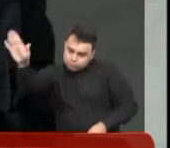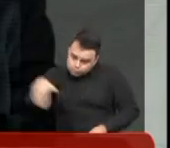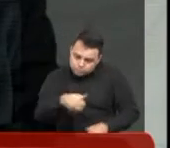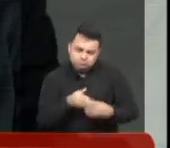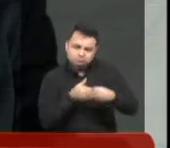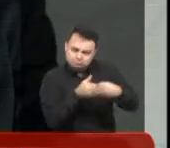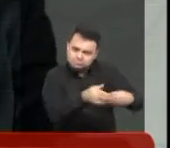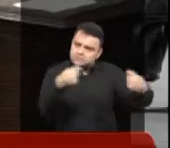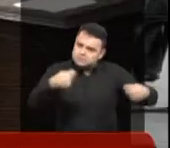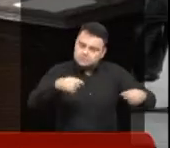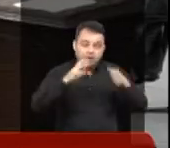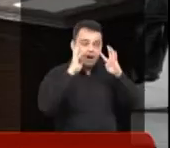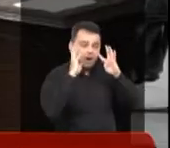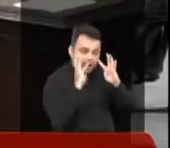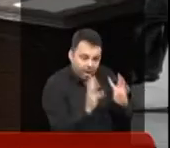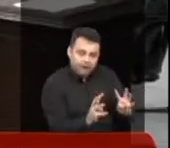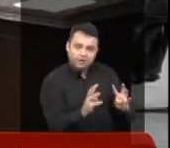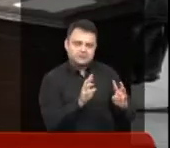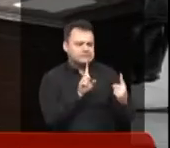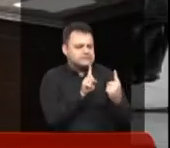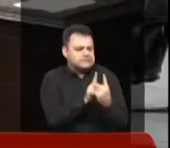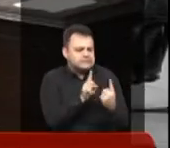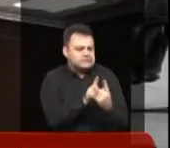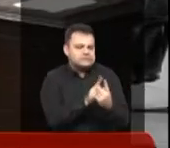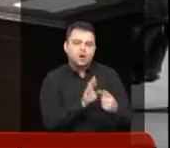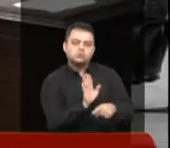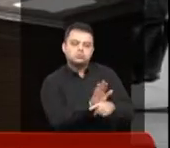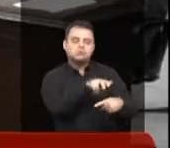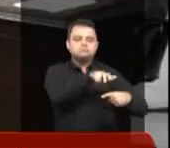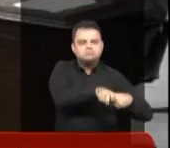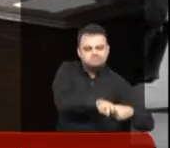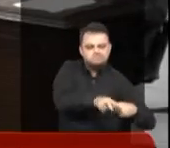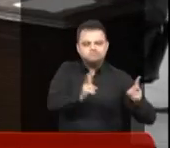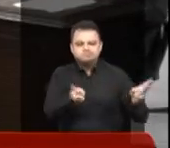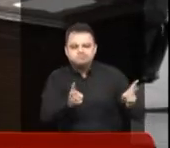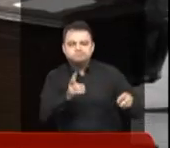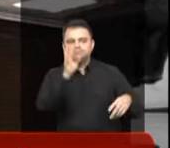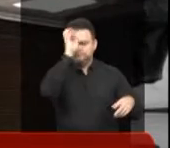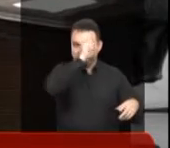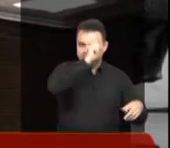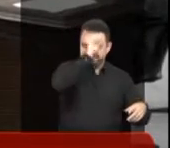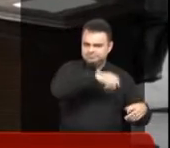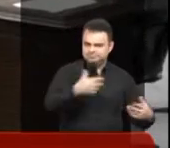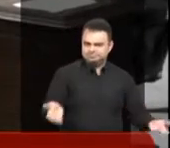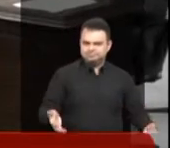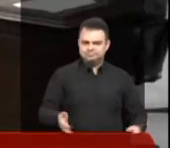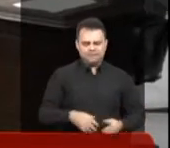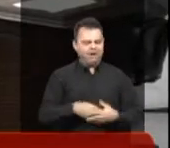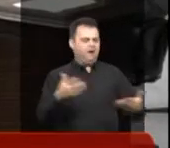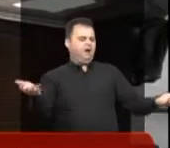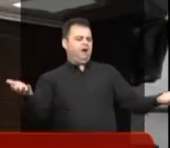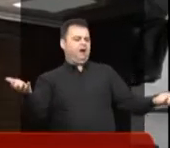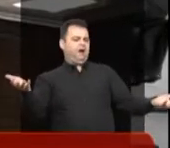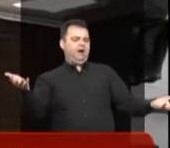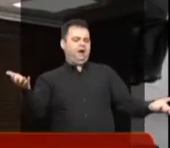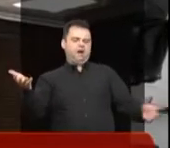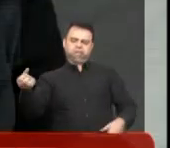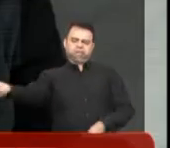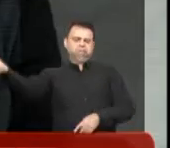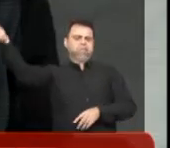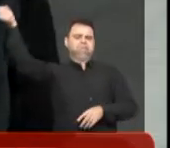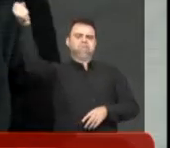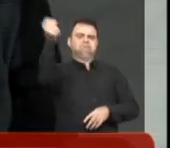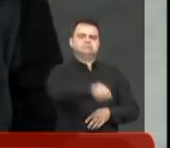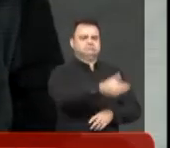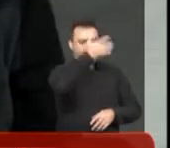do atendimento Às vezes, esse aluno precisa de atendimento para permanecer sentado. Eu penso assim, Thaís, essa coisa de, ah, não vamos colocar um